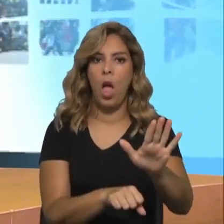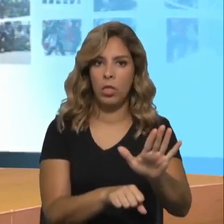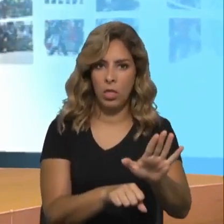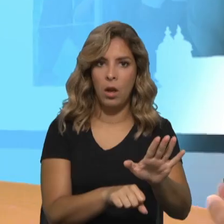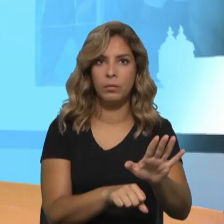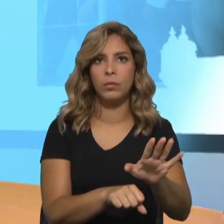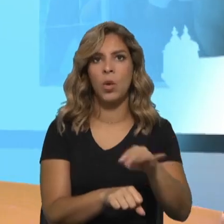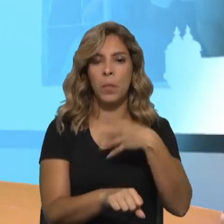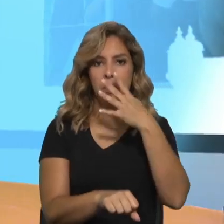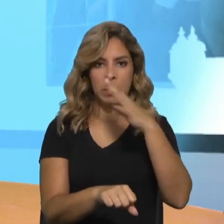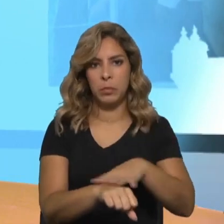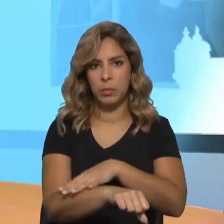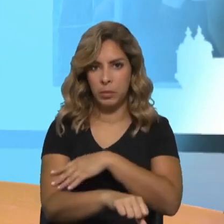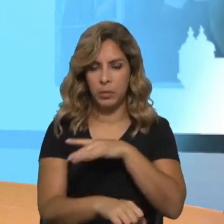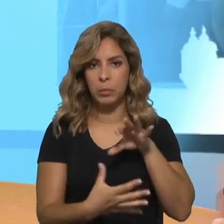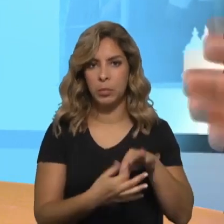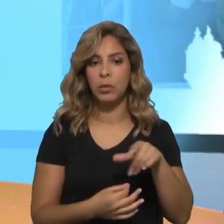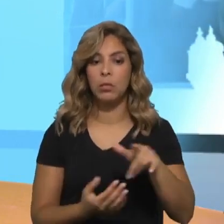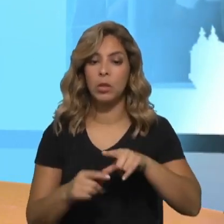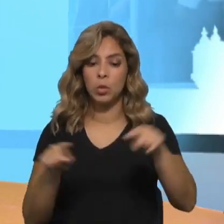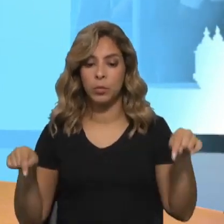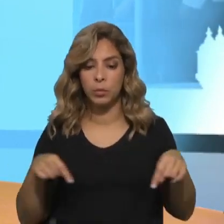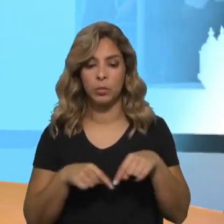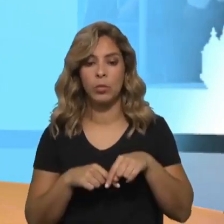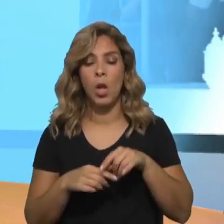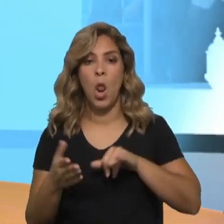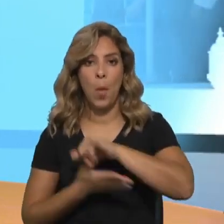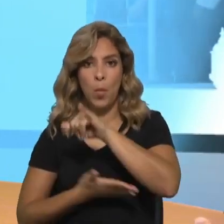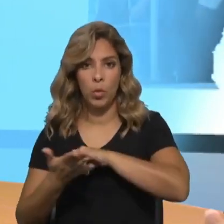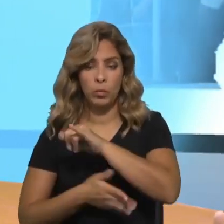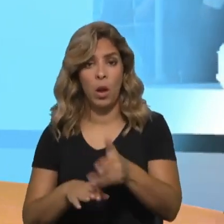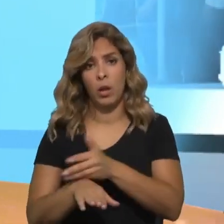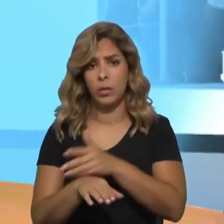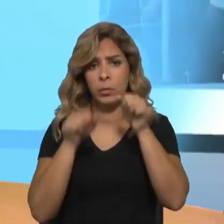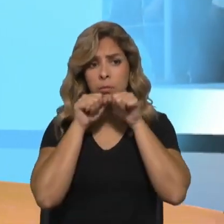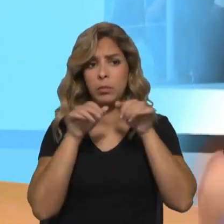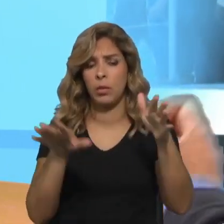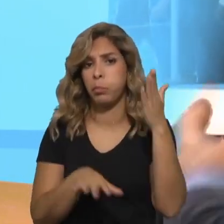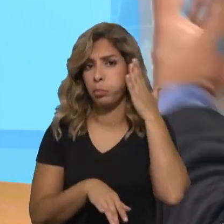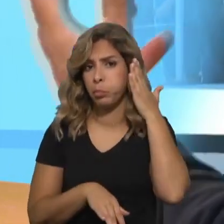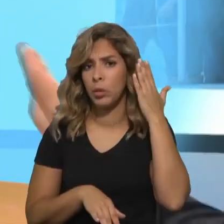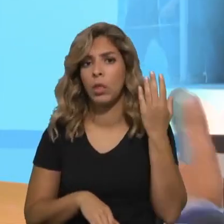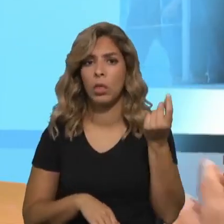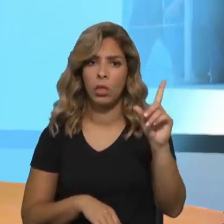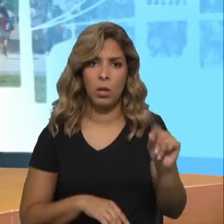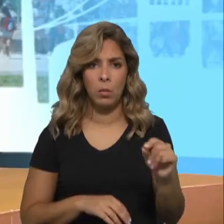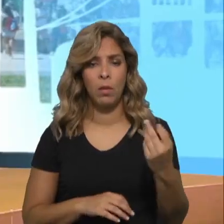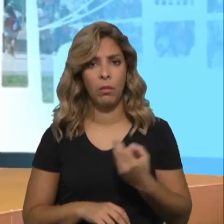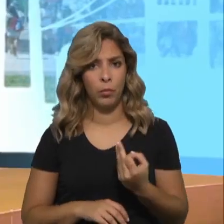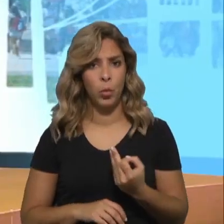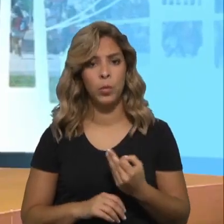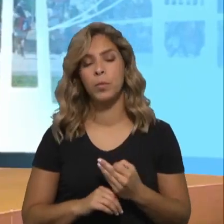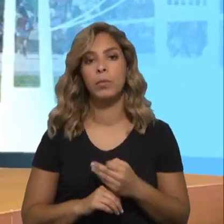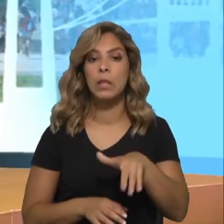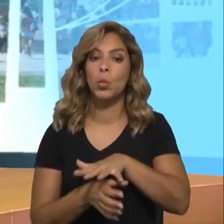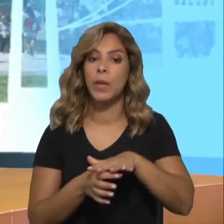similar. Os espaços dos aeroportos, como foi público, aliás, recentemente, esteve também na origem daquela